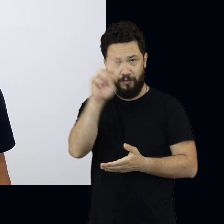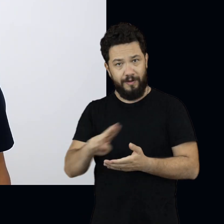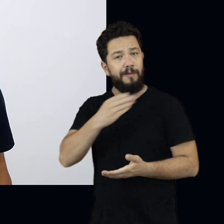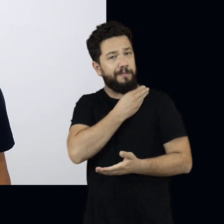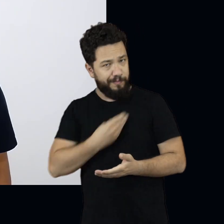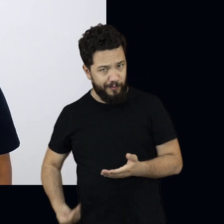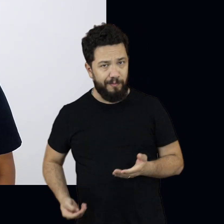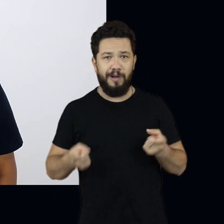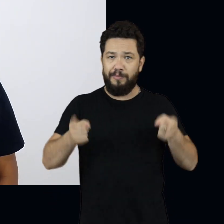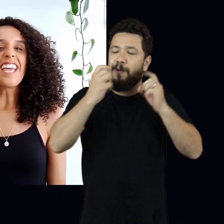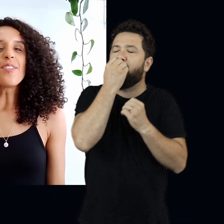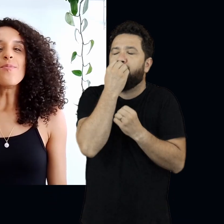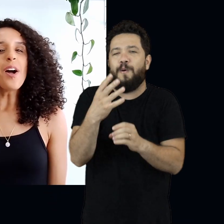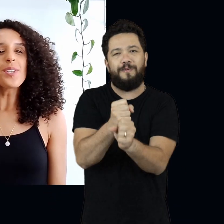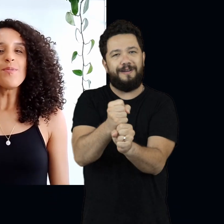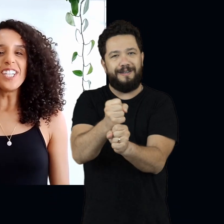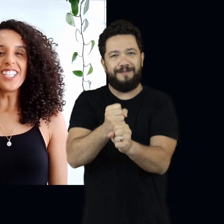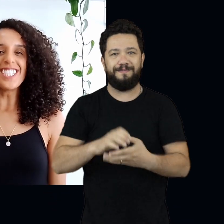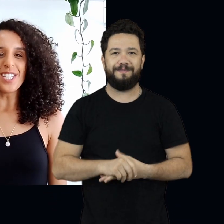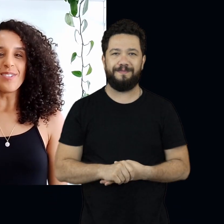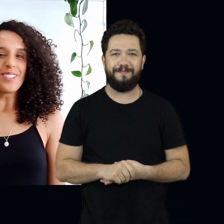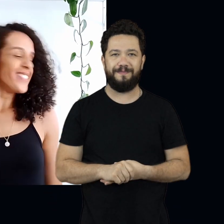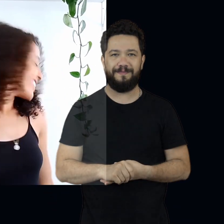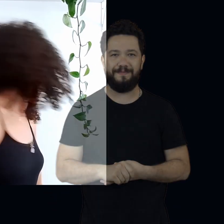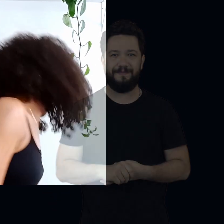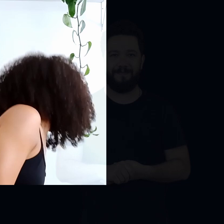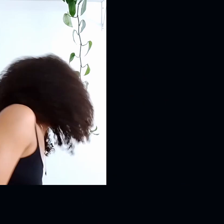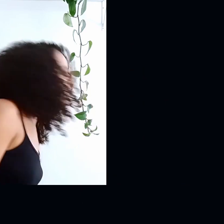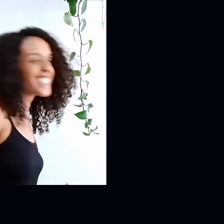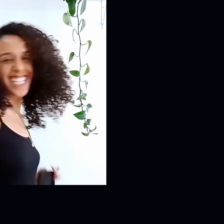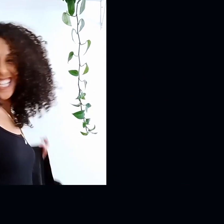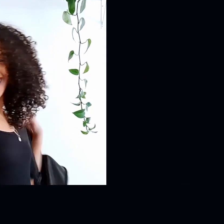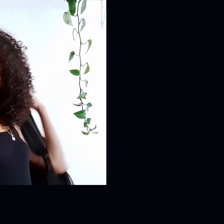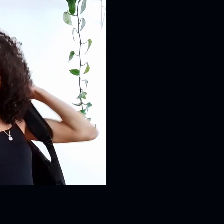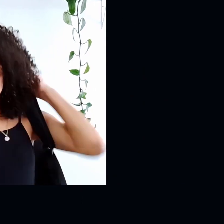Proped é nossa. Tenha um ótimo ano letivo. Música